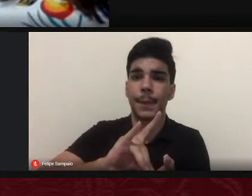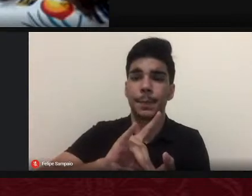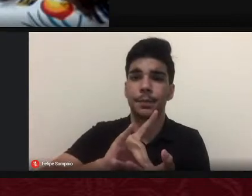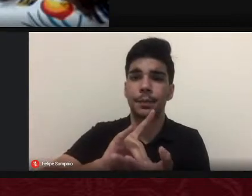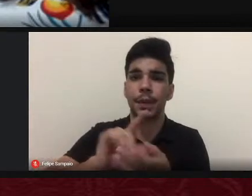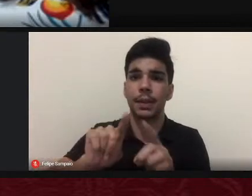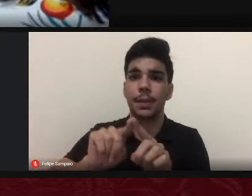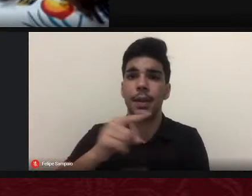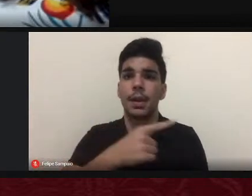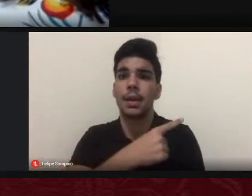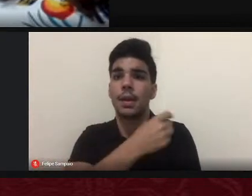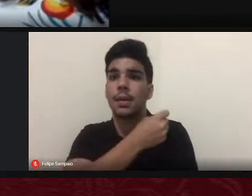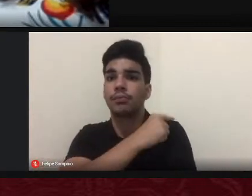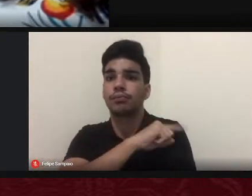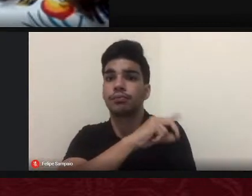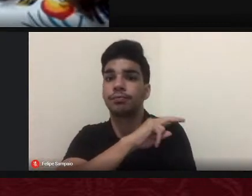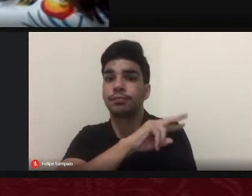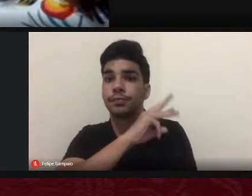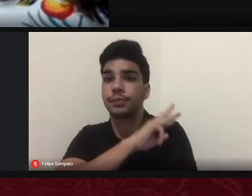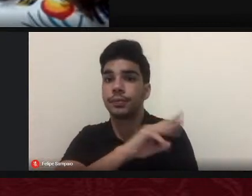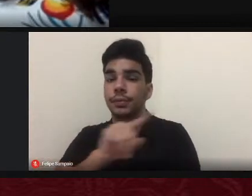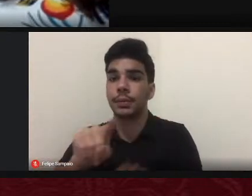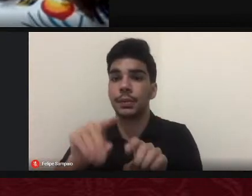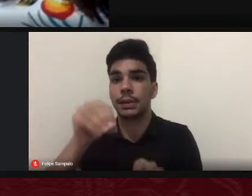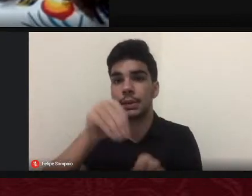médio da educação no país